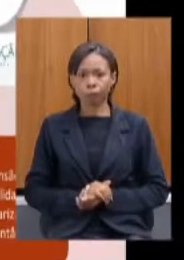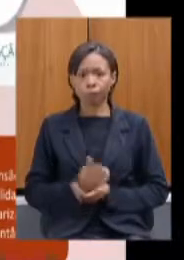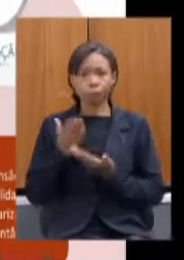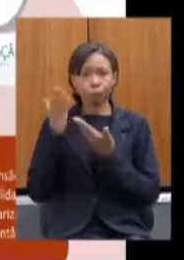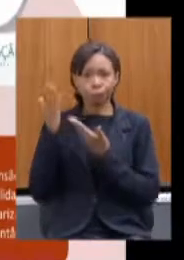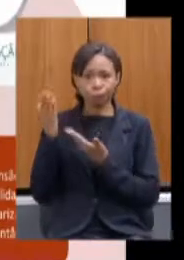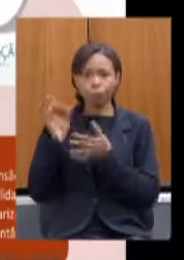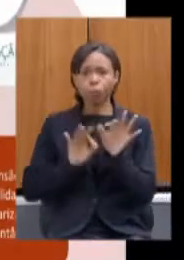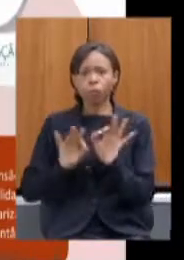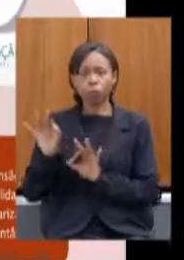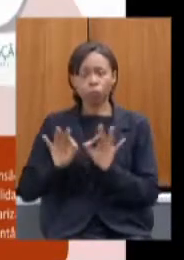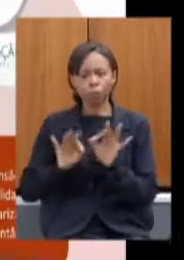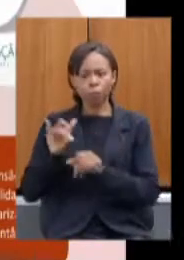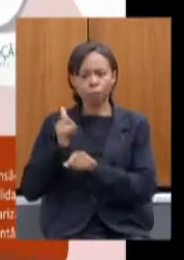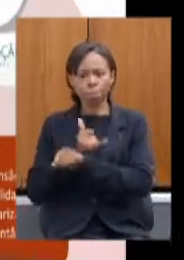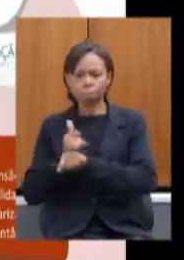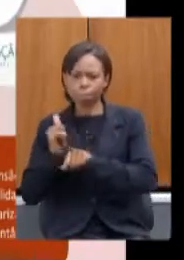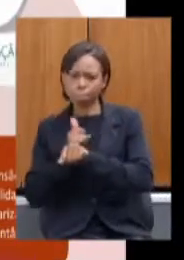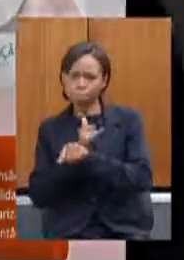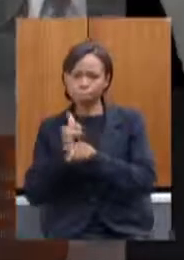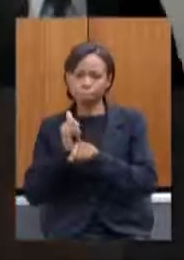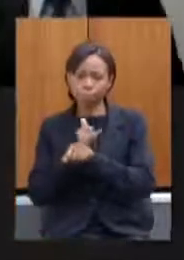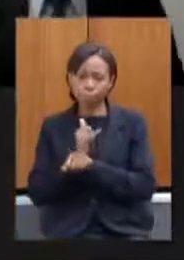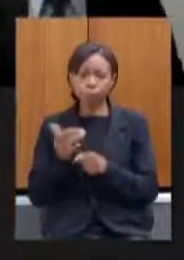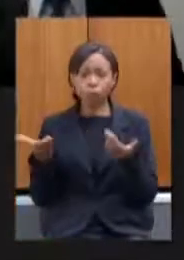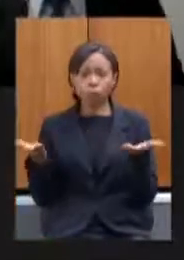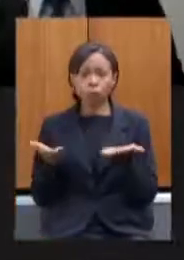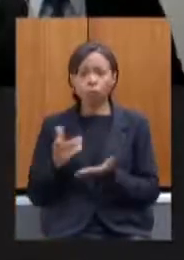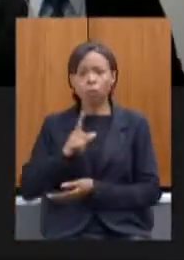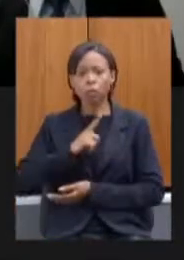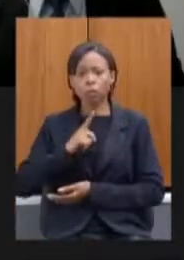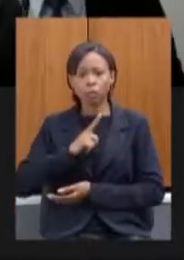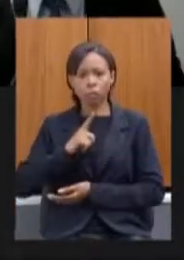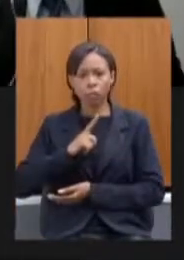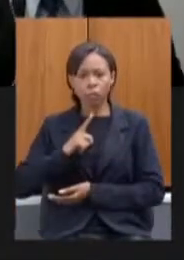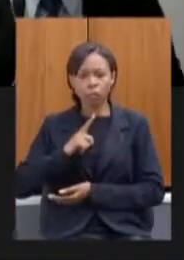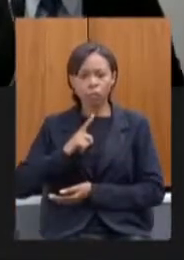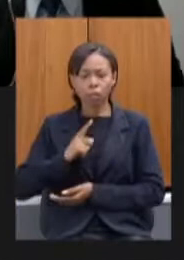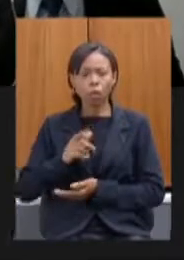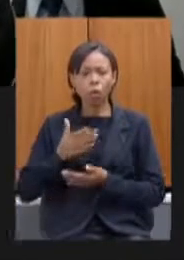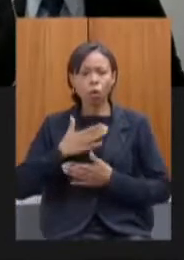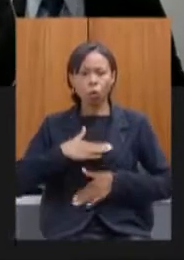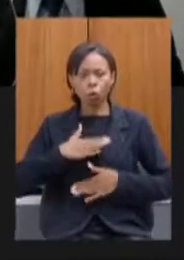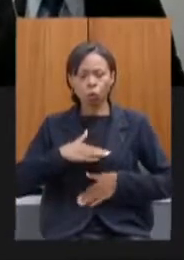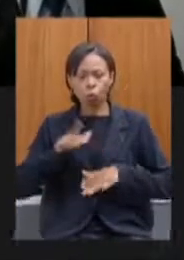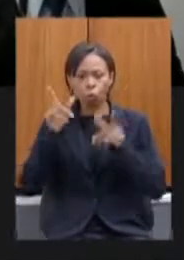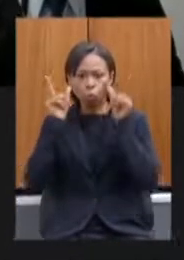projetos estratégicos hoje nós temos um certo gargalo na concessão